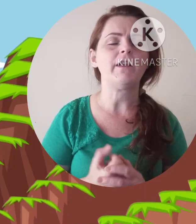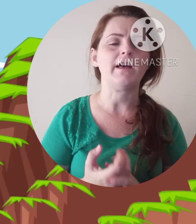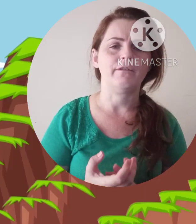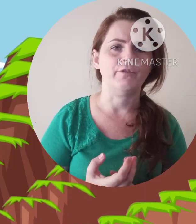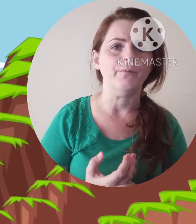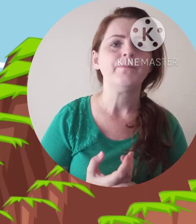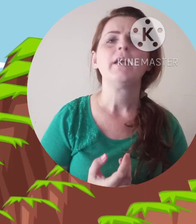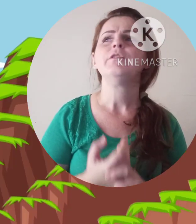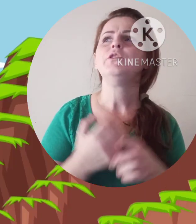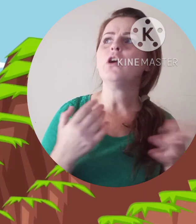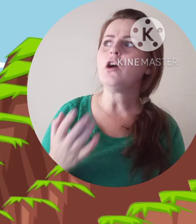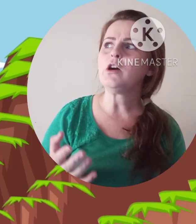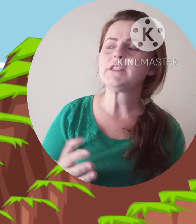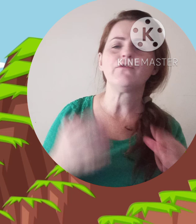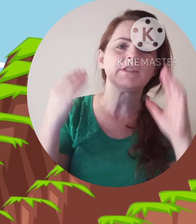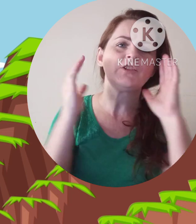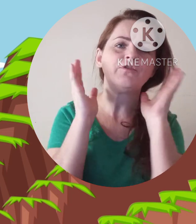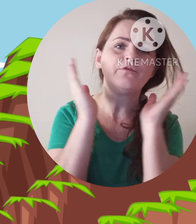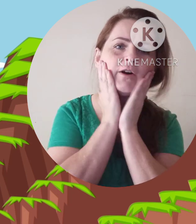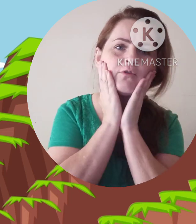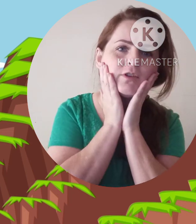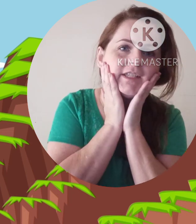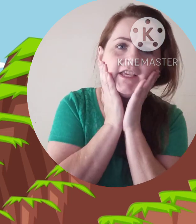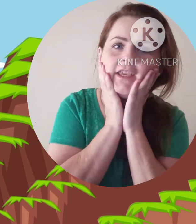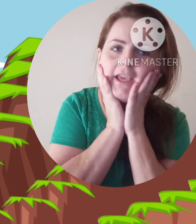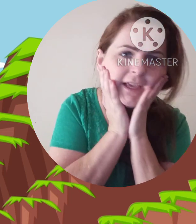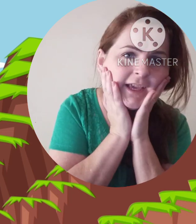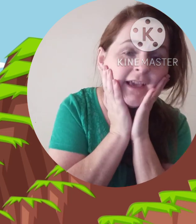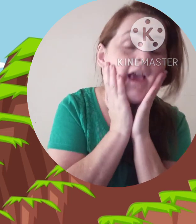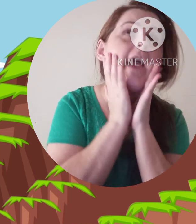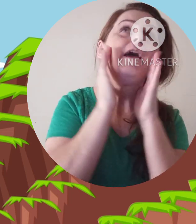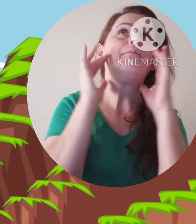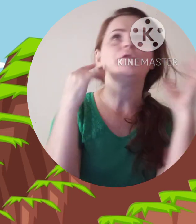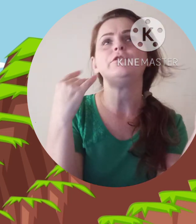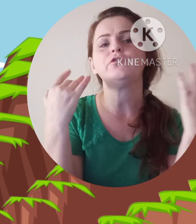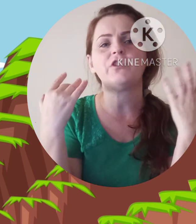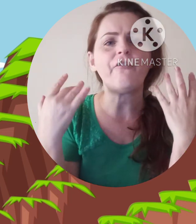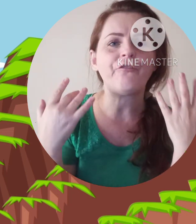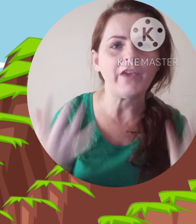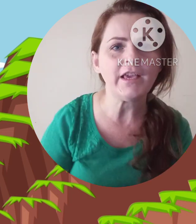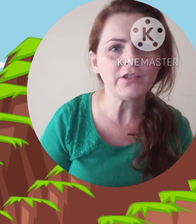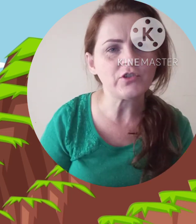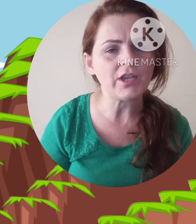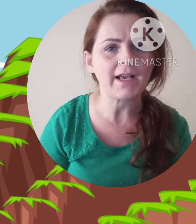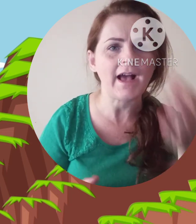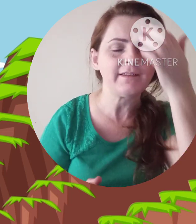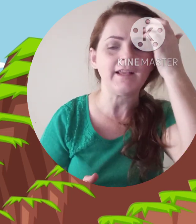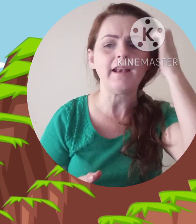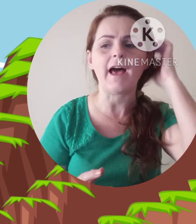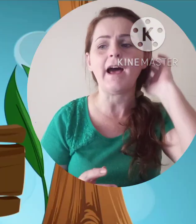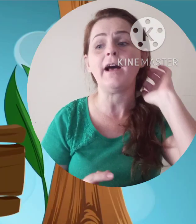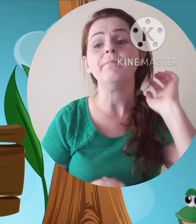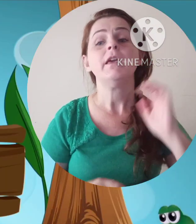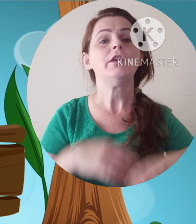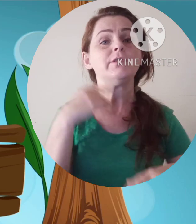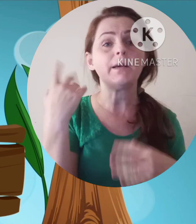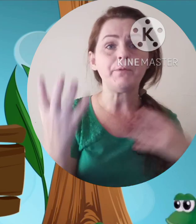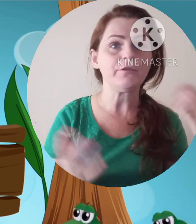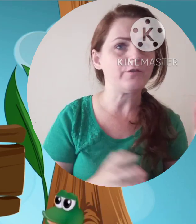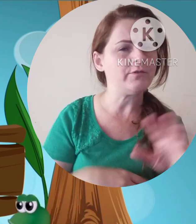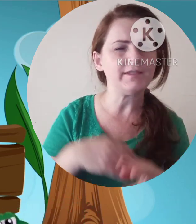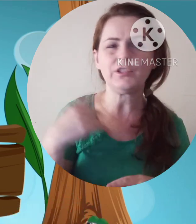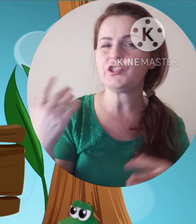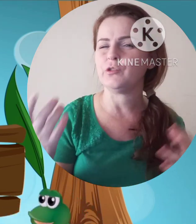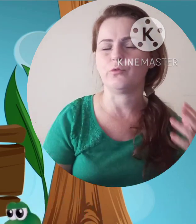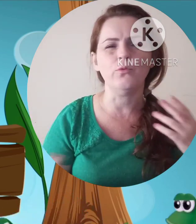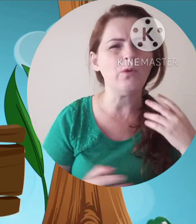animais falavam Nossa, vocês não vão conseguir, é muito difícil chegar até lá. E os